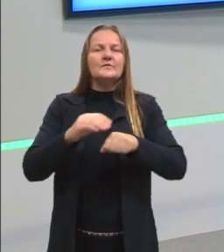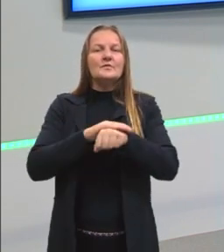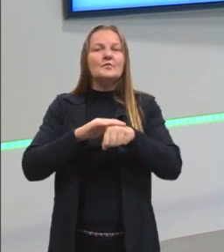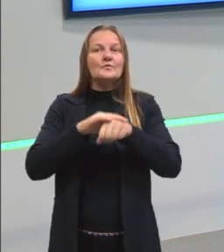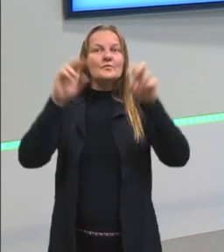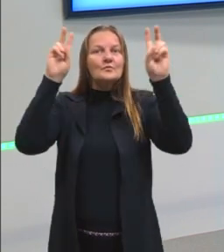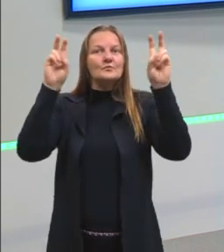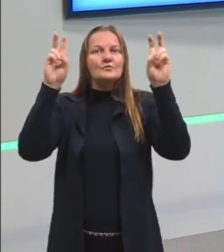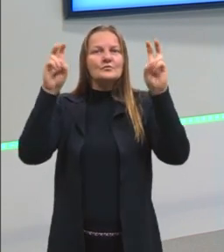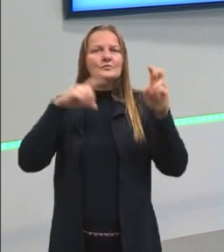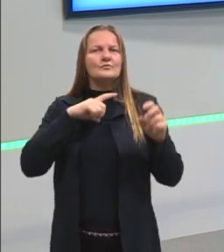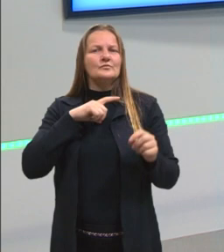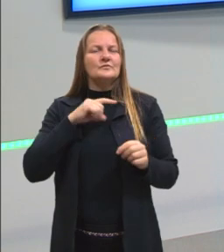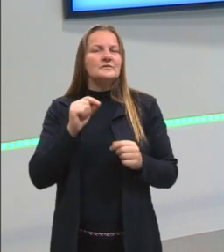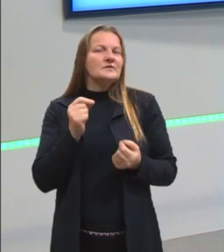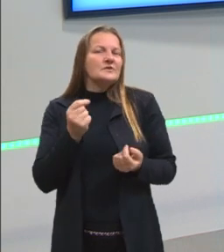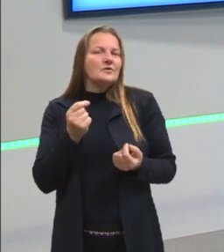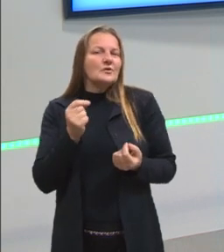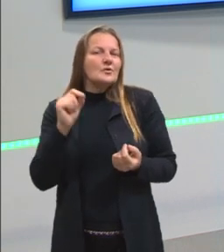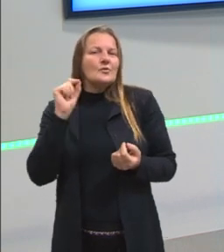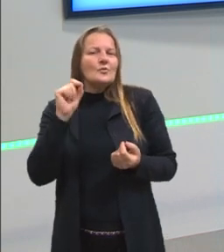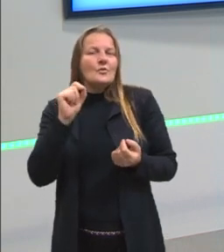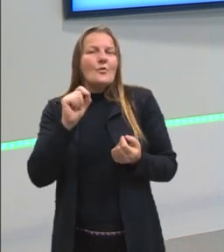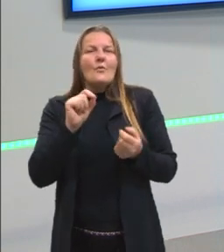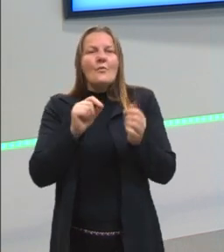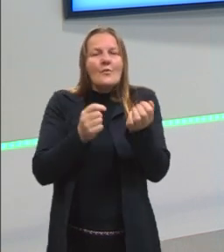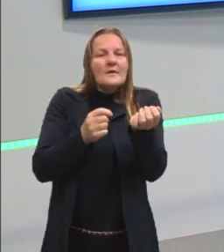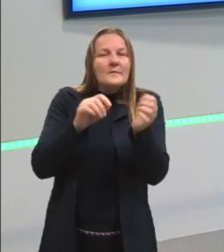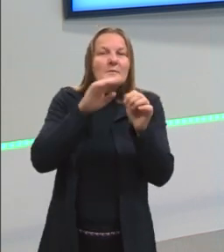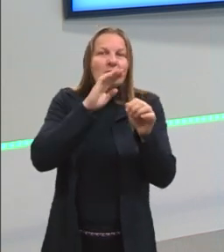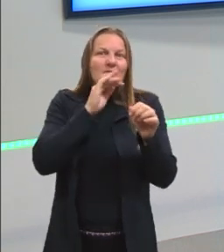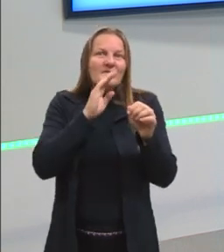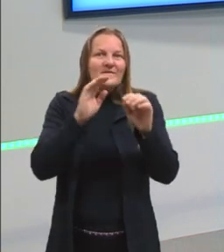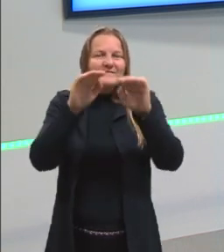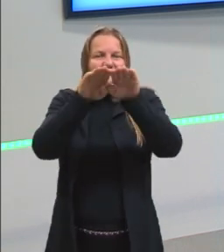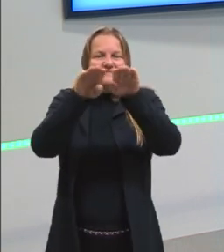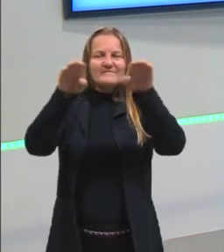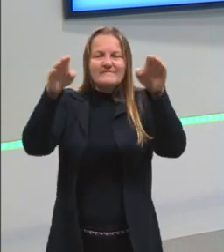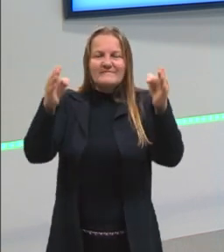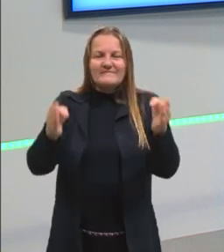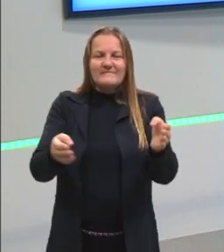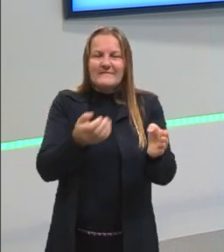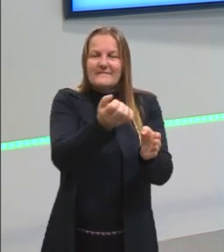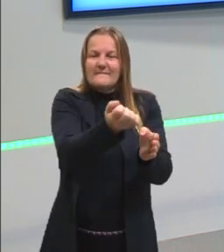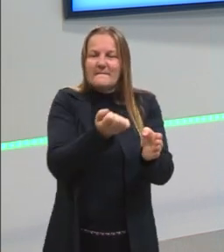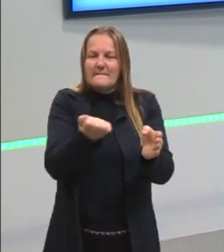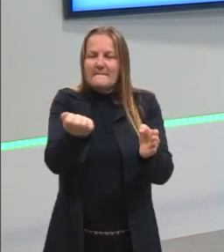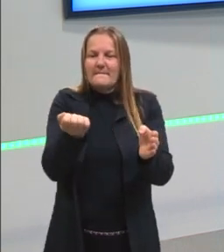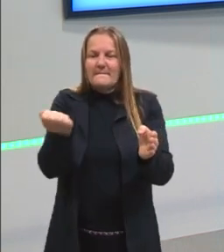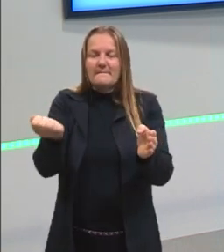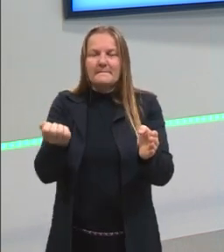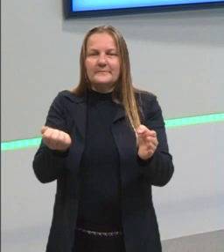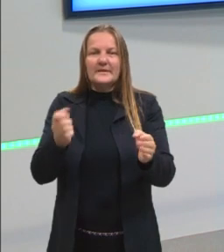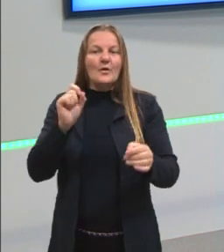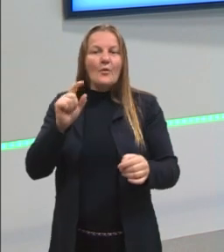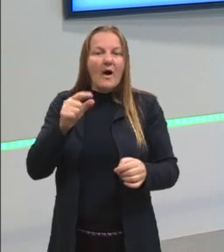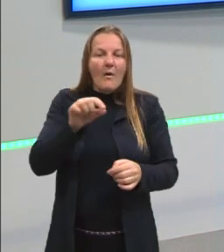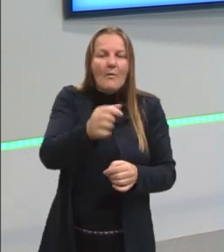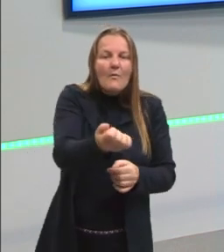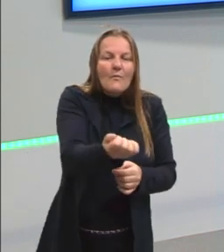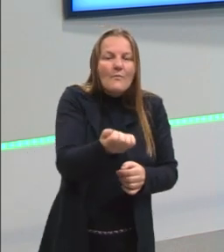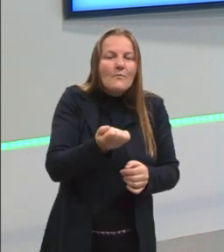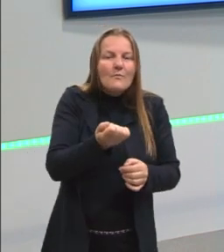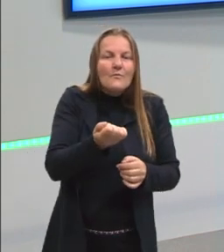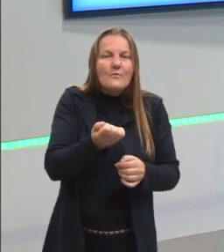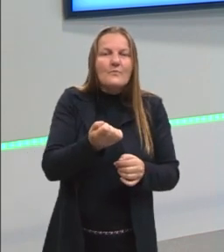que é uma aula que tem o título em que gaveta eu procuro. E essa aula faz exatamente uma analogia sobre